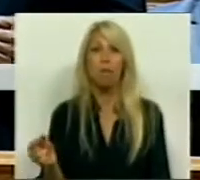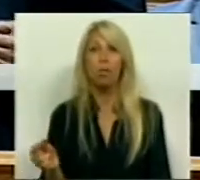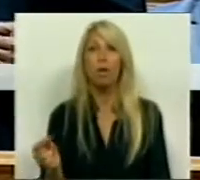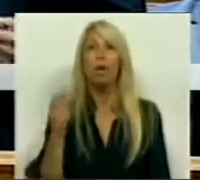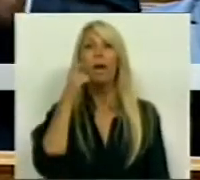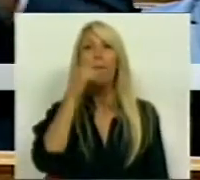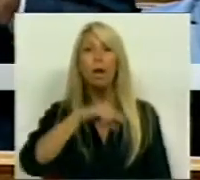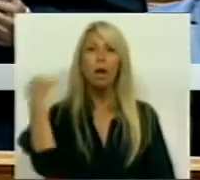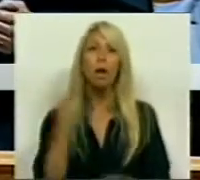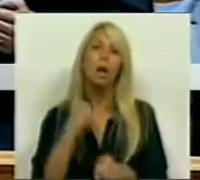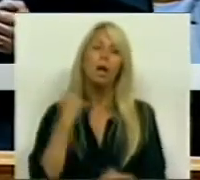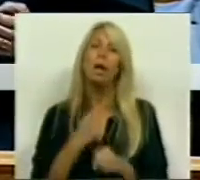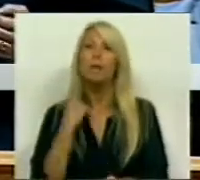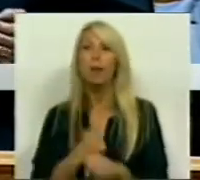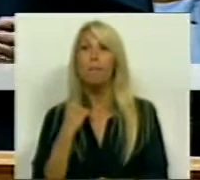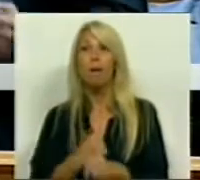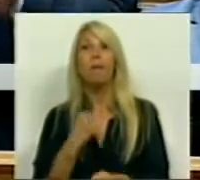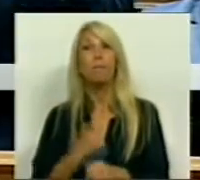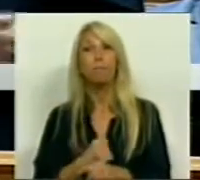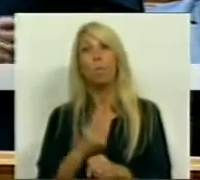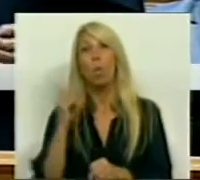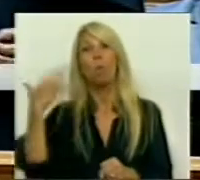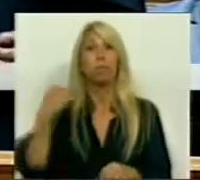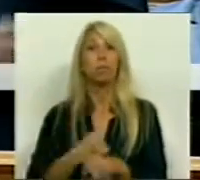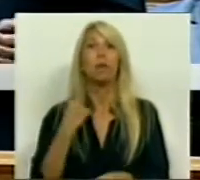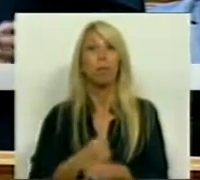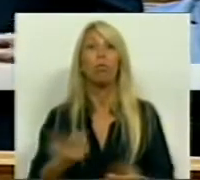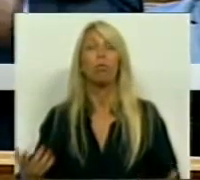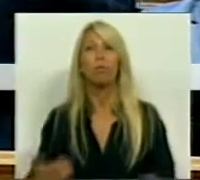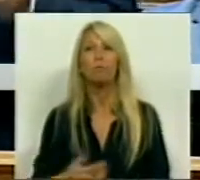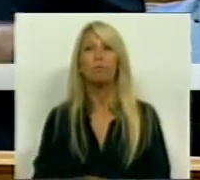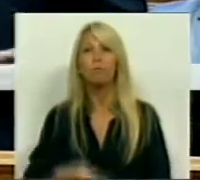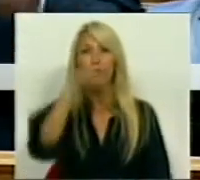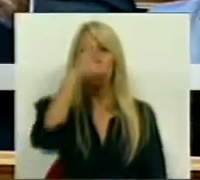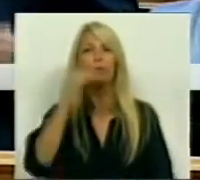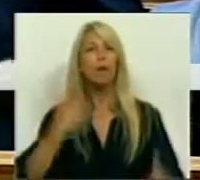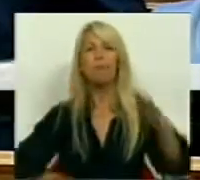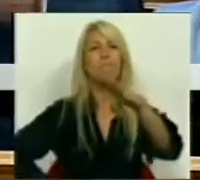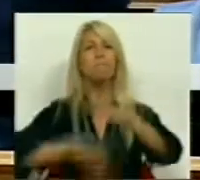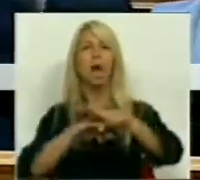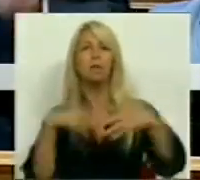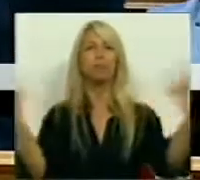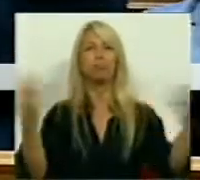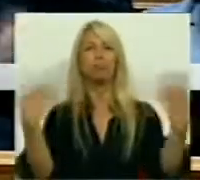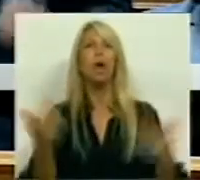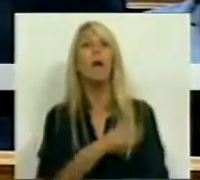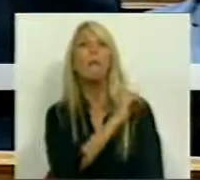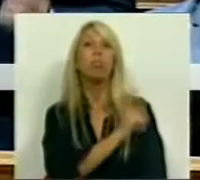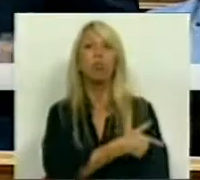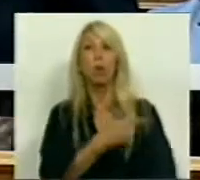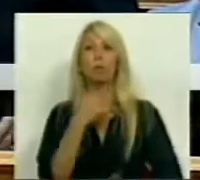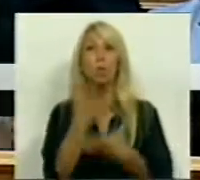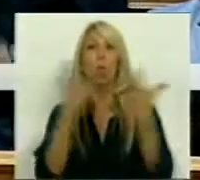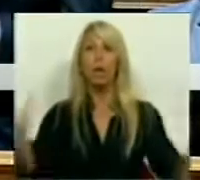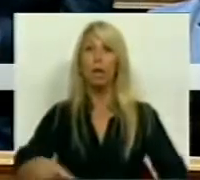trabalhou ou quem trabalha e o Estado máximo para os poderosos, para o grande capital. Isso é que marca a